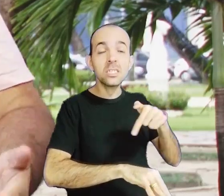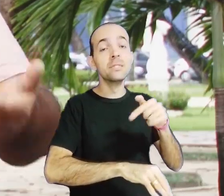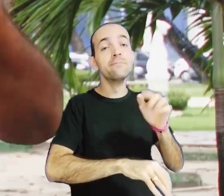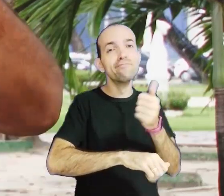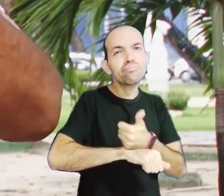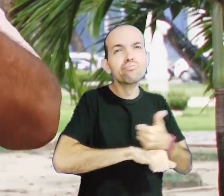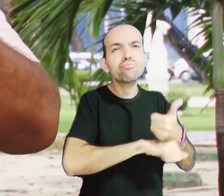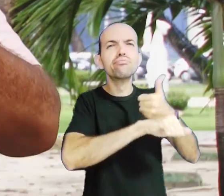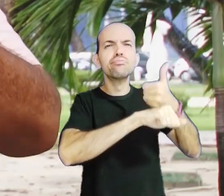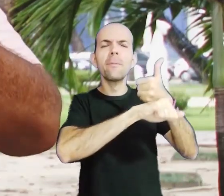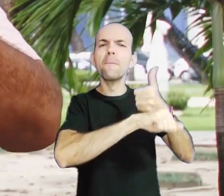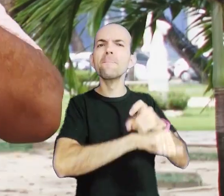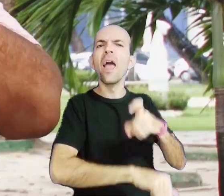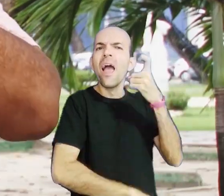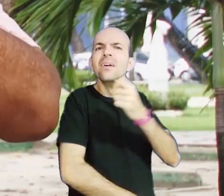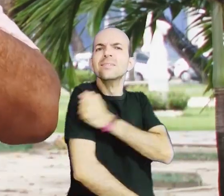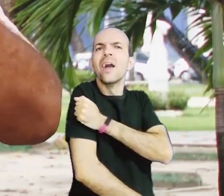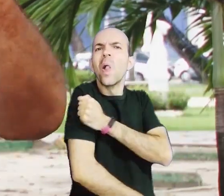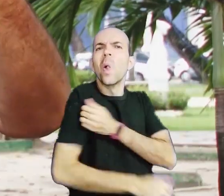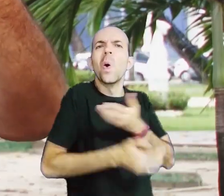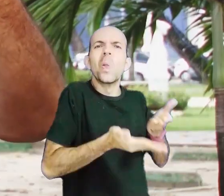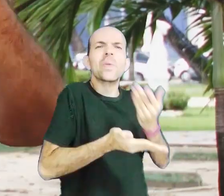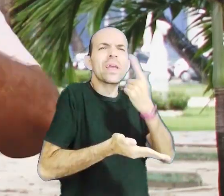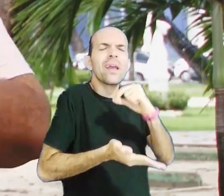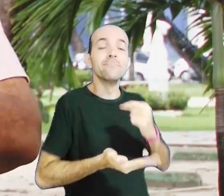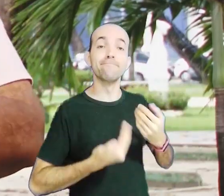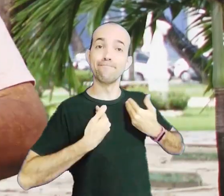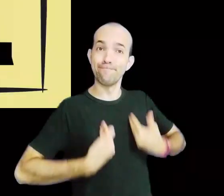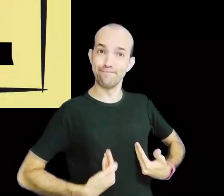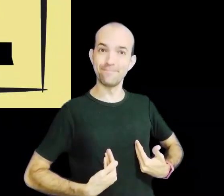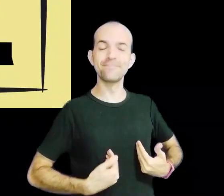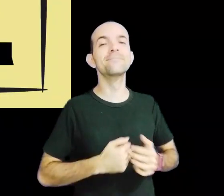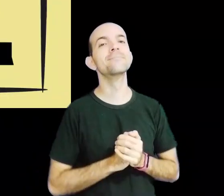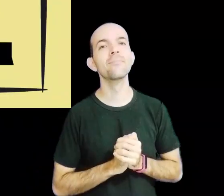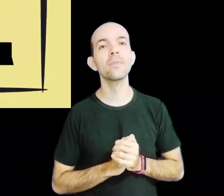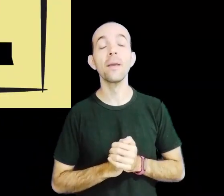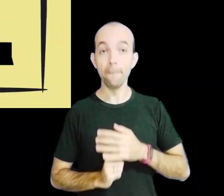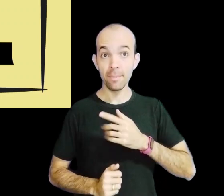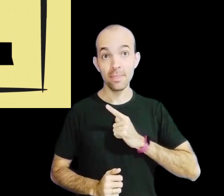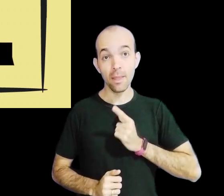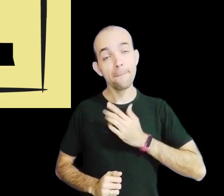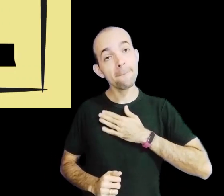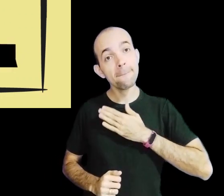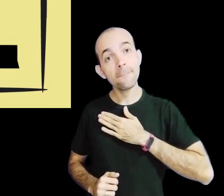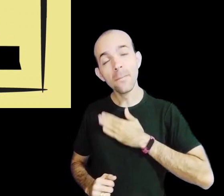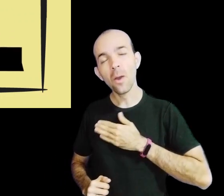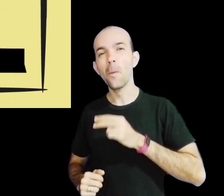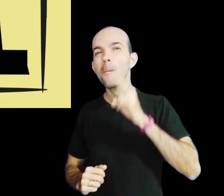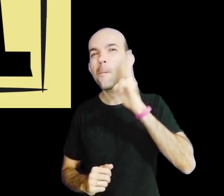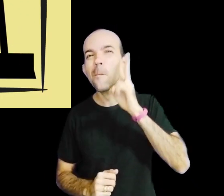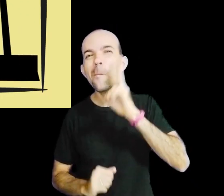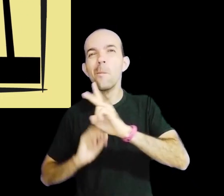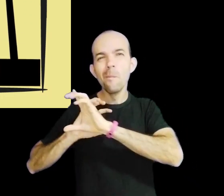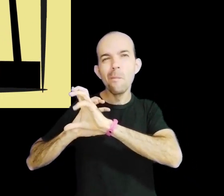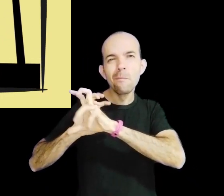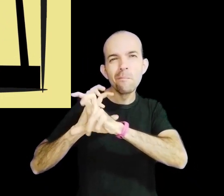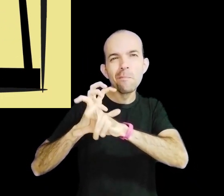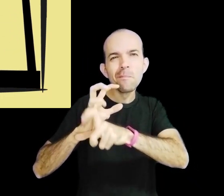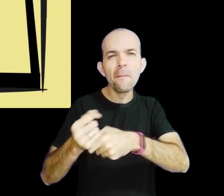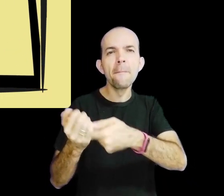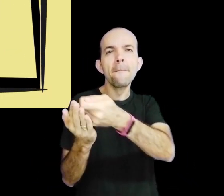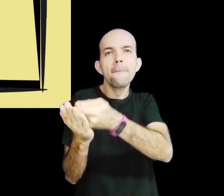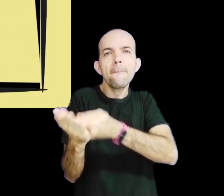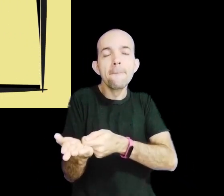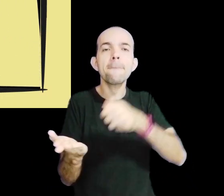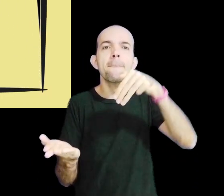há, pois também estudou nela o poeta de Tauá. Tem o seu memorial para contar a história e